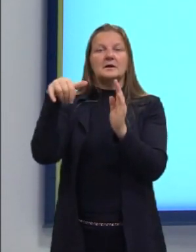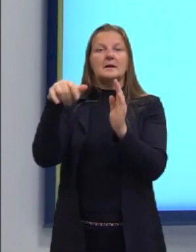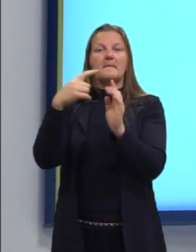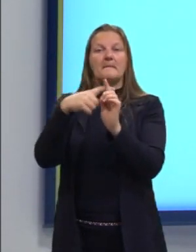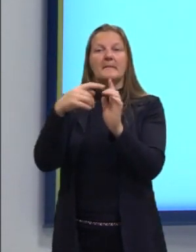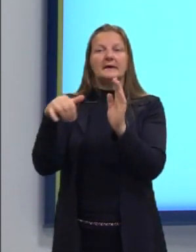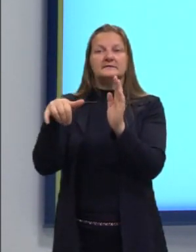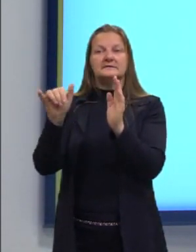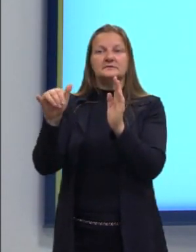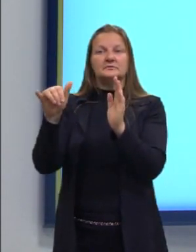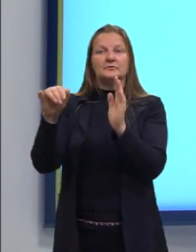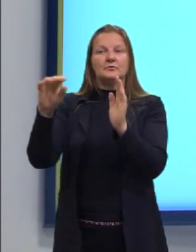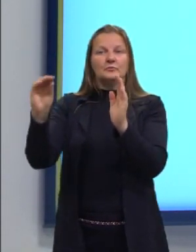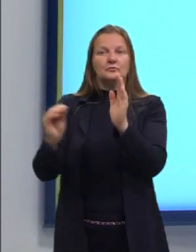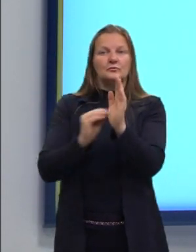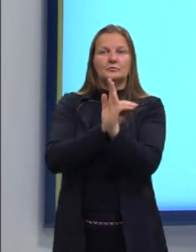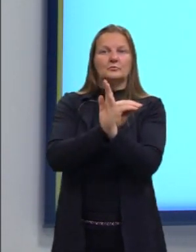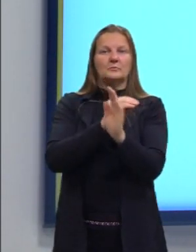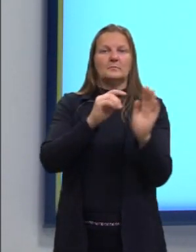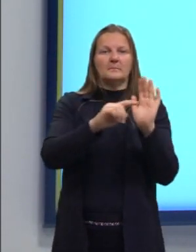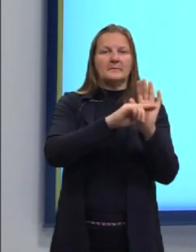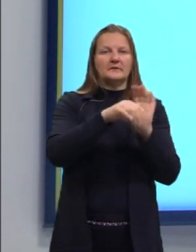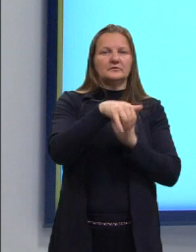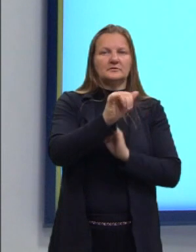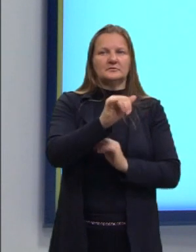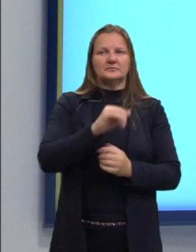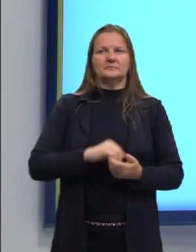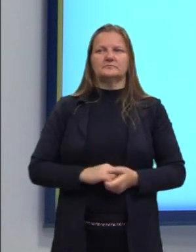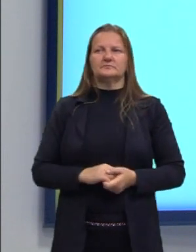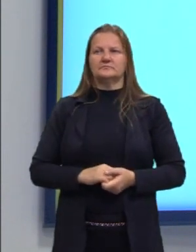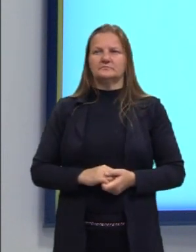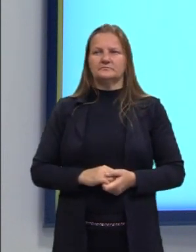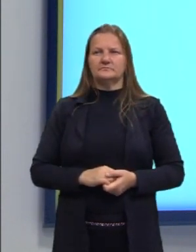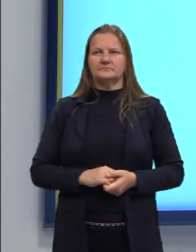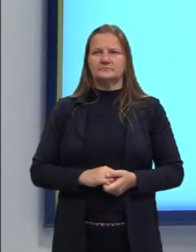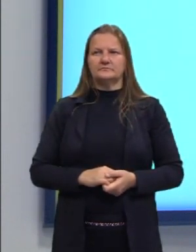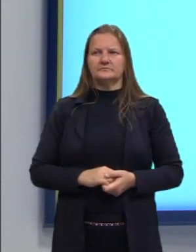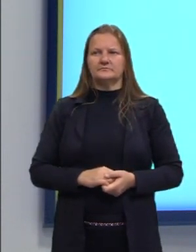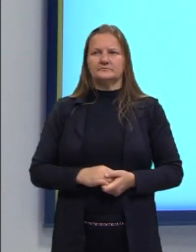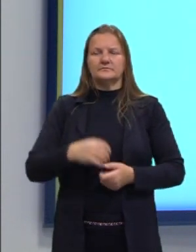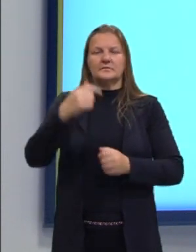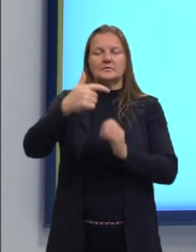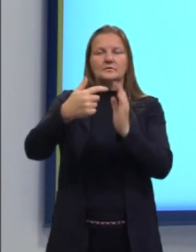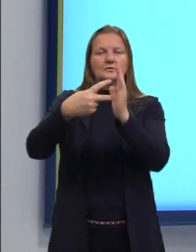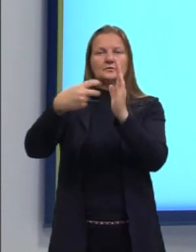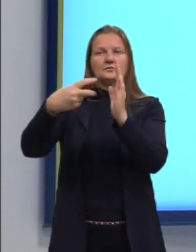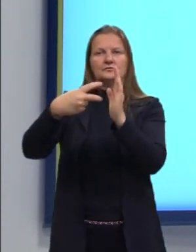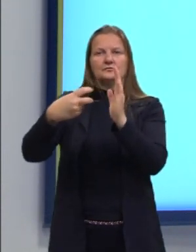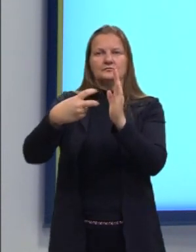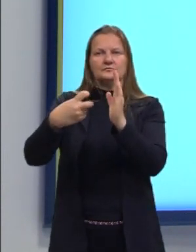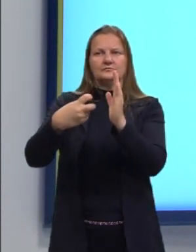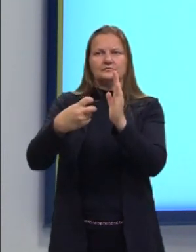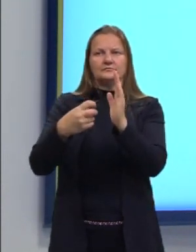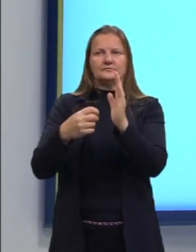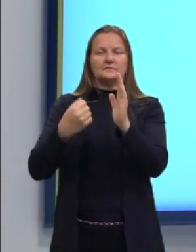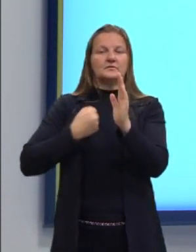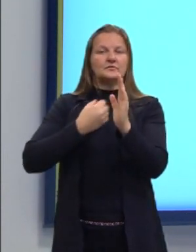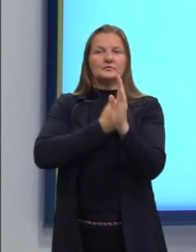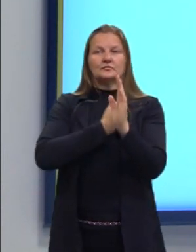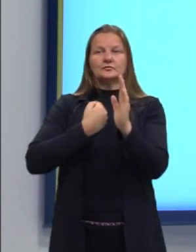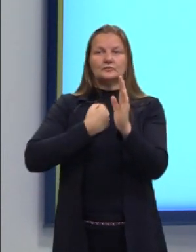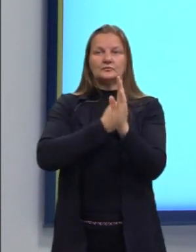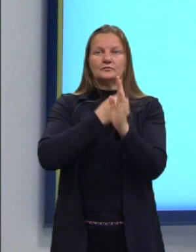mais Y, que passa, então, a ser menos Y. No segundo lado da igualdade, ficou somente os números.